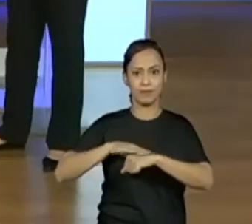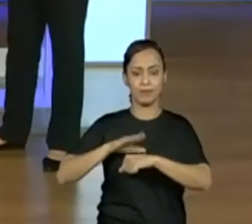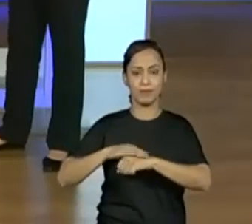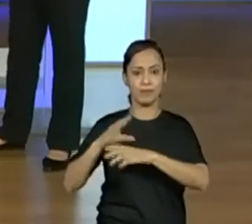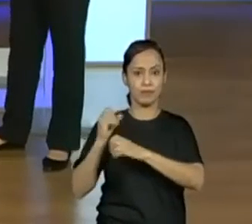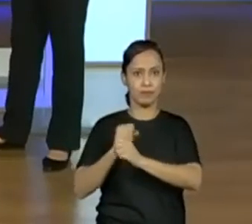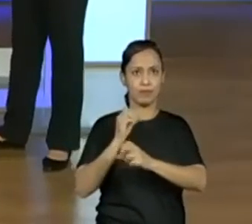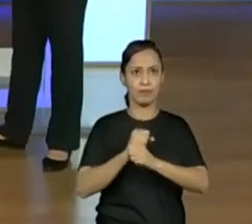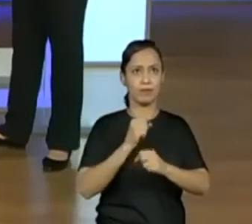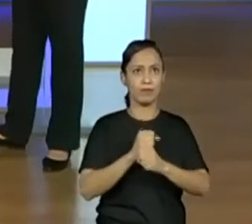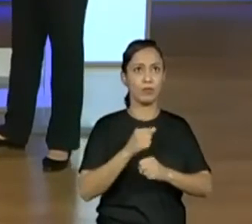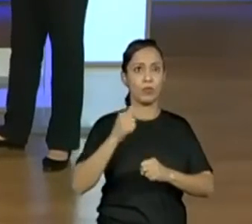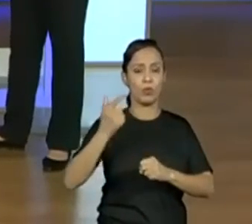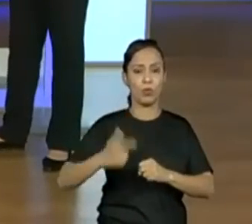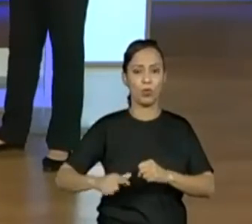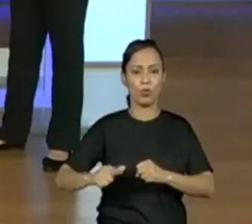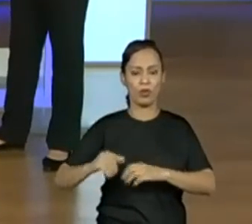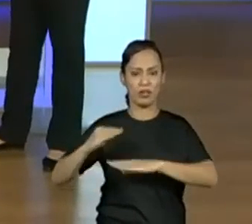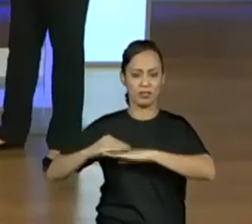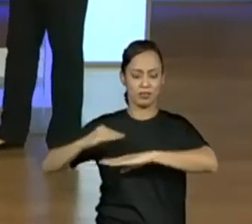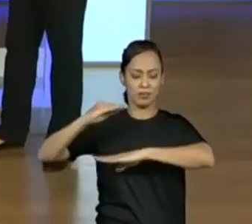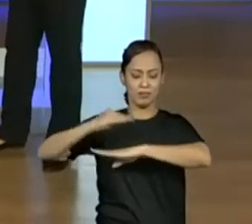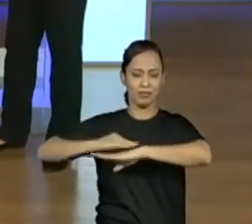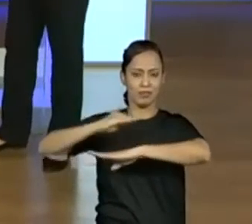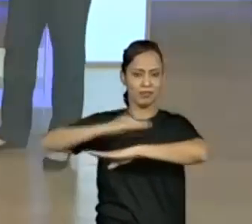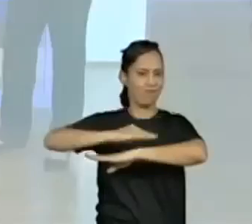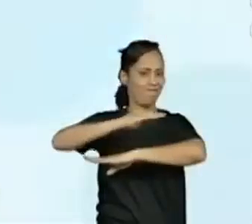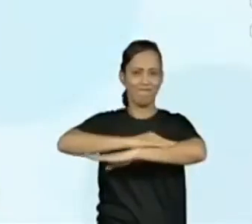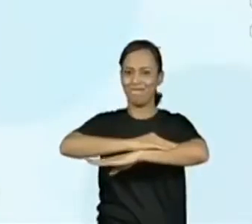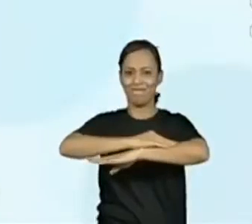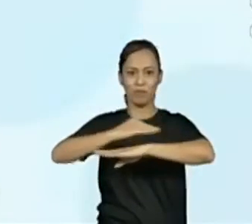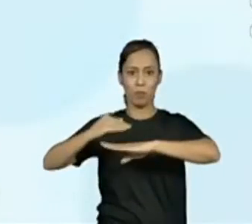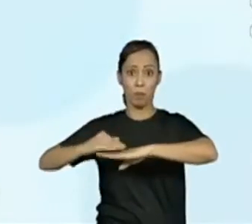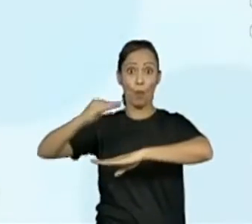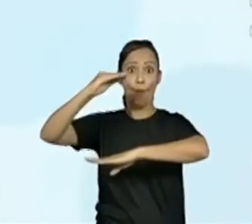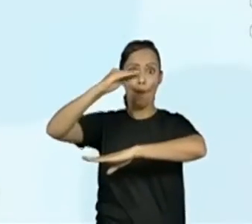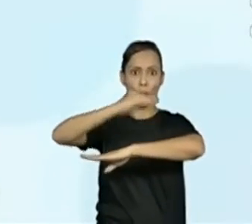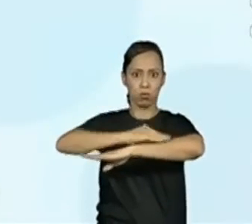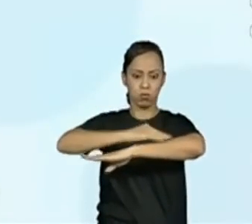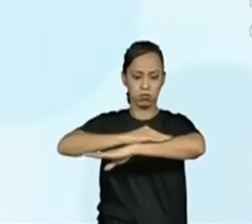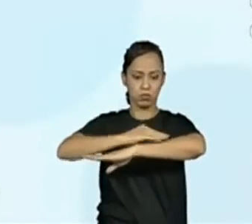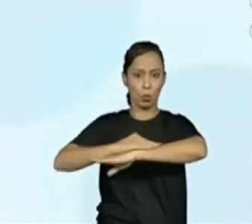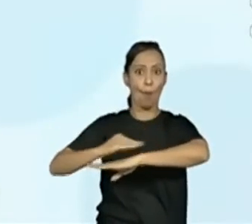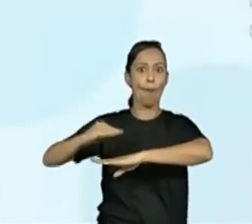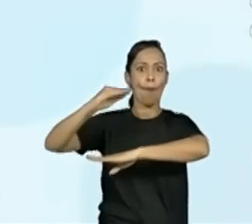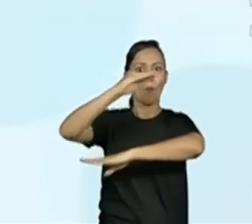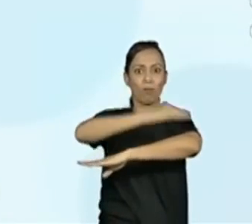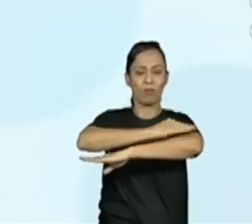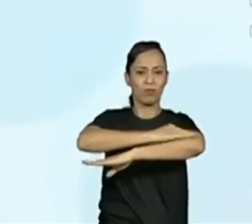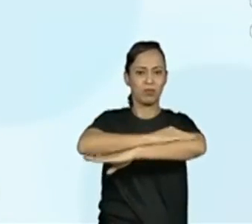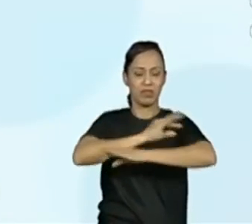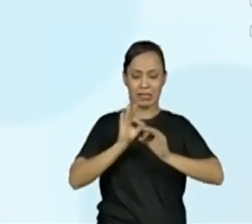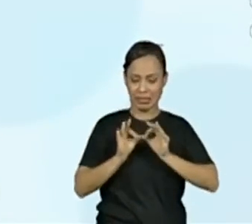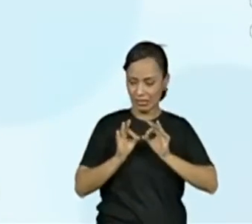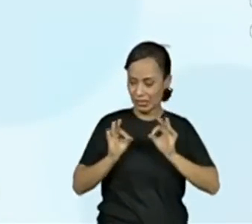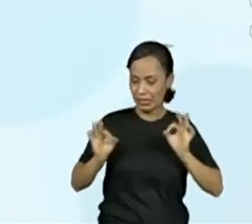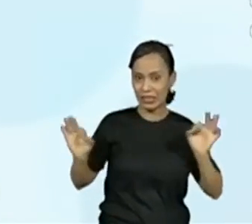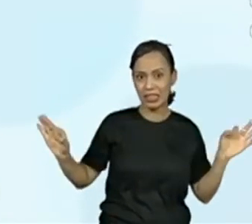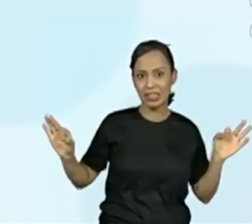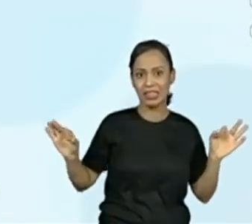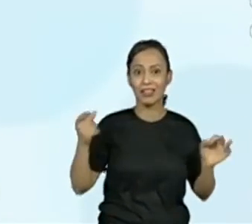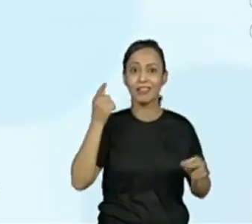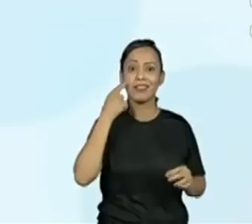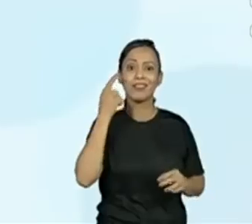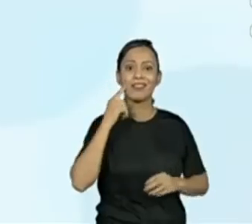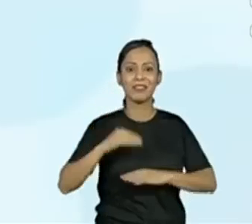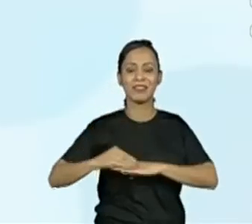sequência, teremos saltos ainda maiores. Vamos observar, Progenor? Vamos observar. Convide o nosso querido amigo